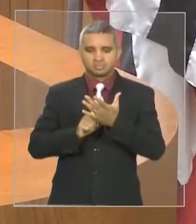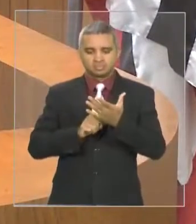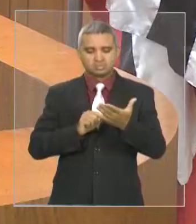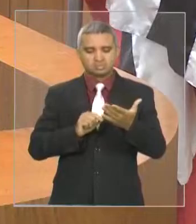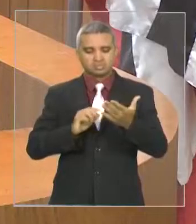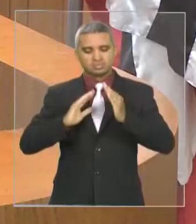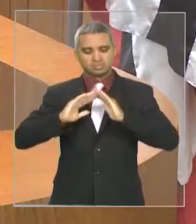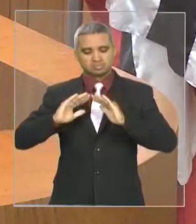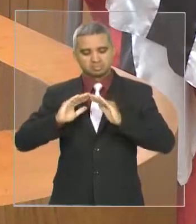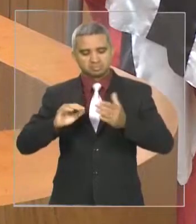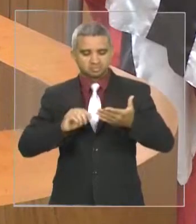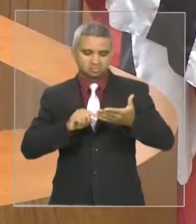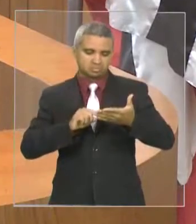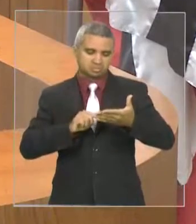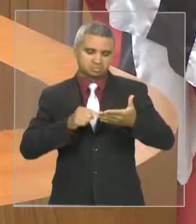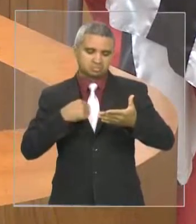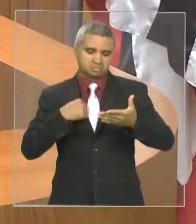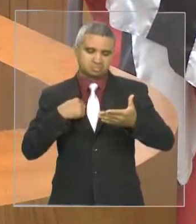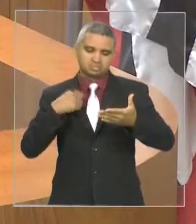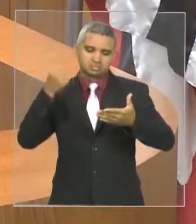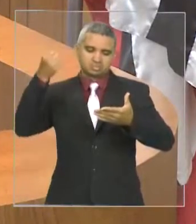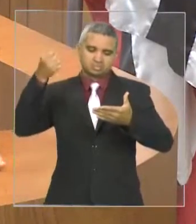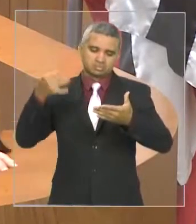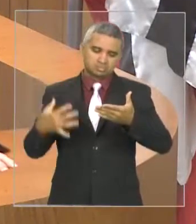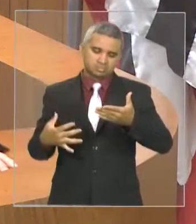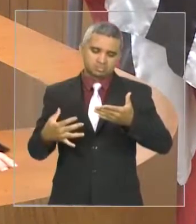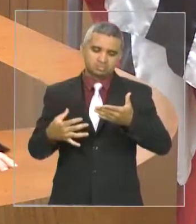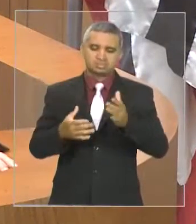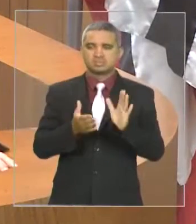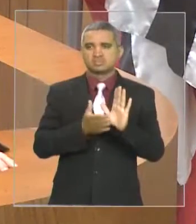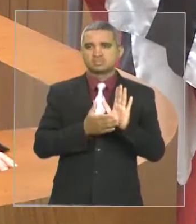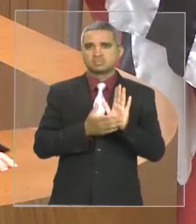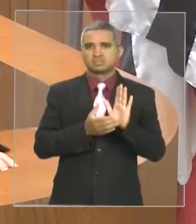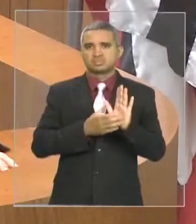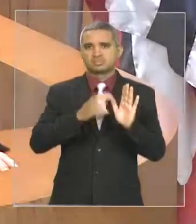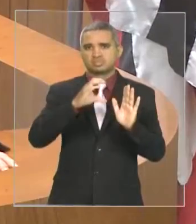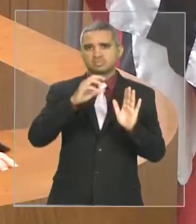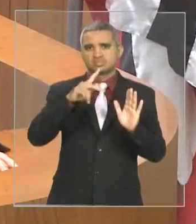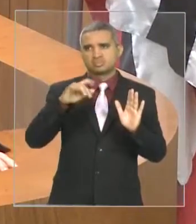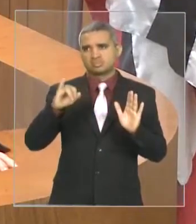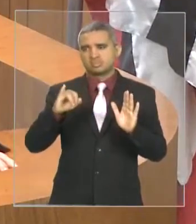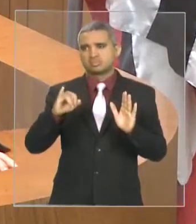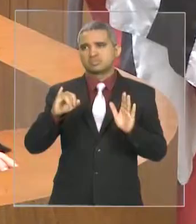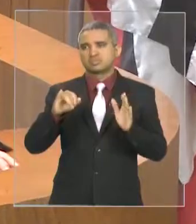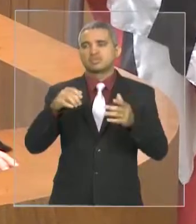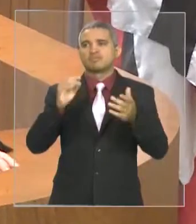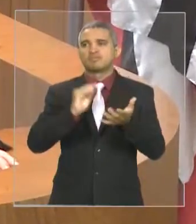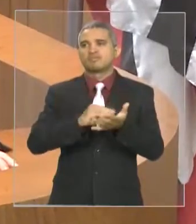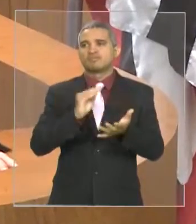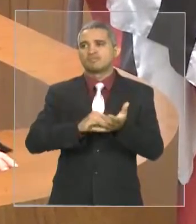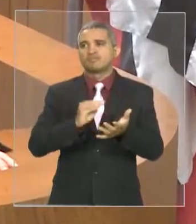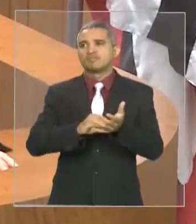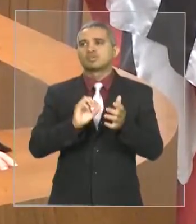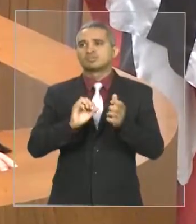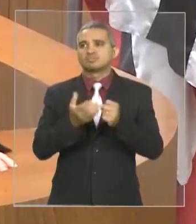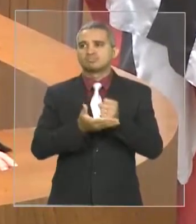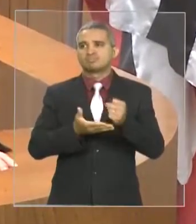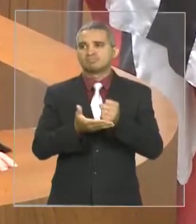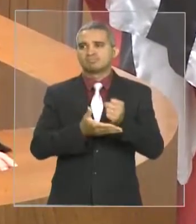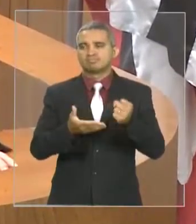e eu fiz ver a ele que essa solicitação carecia de fundamentação. Se não vejamos,